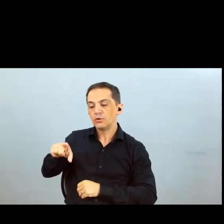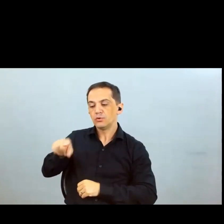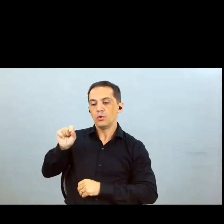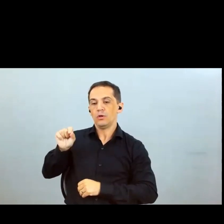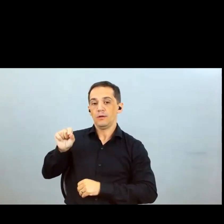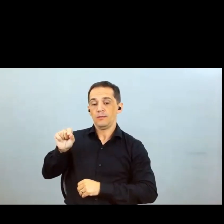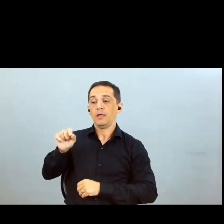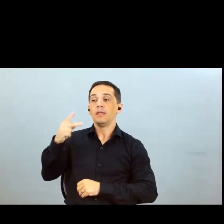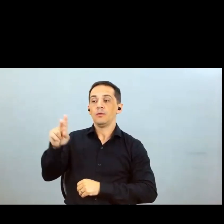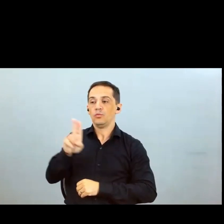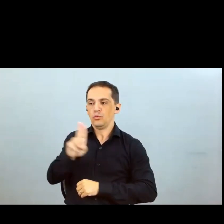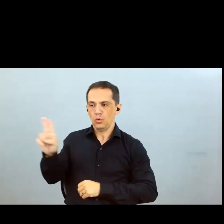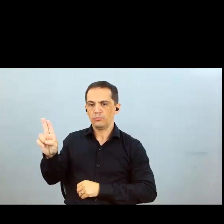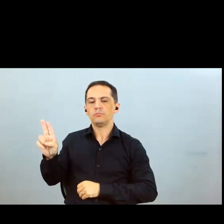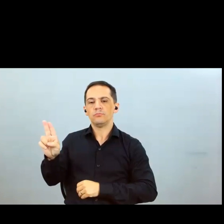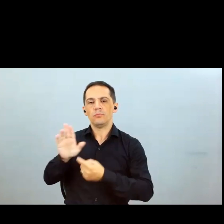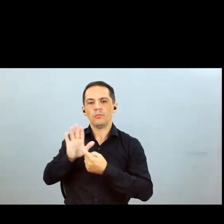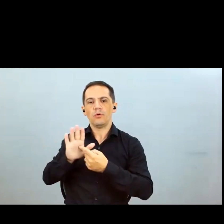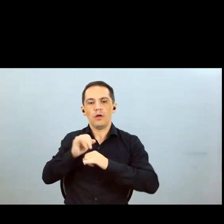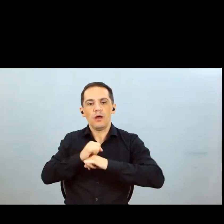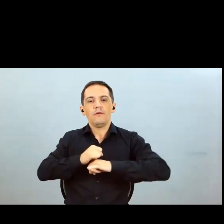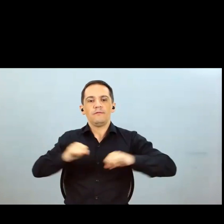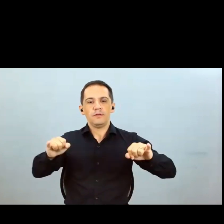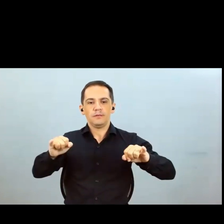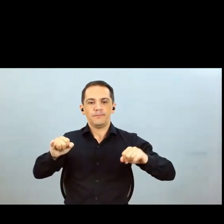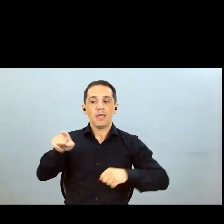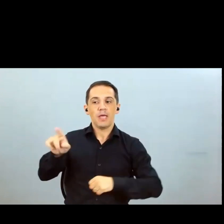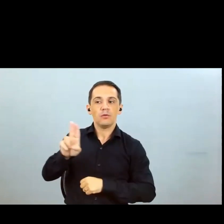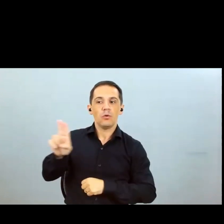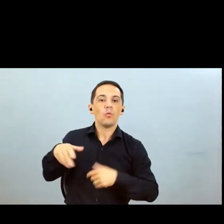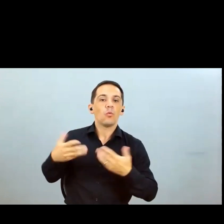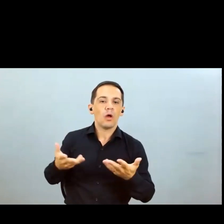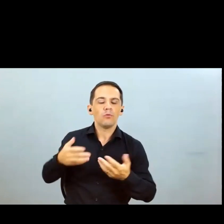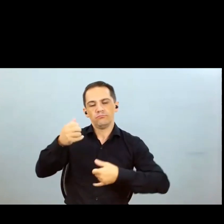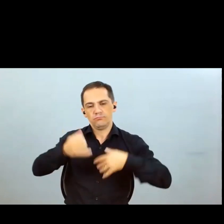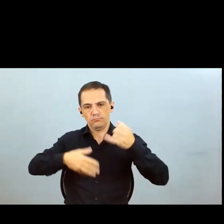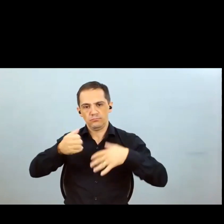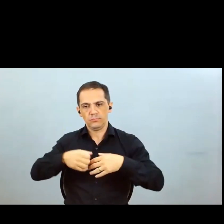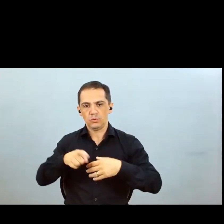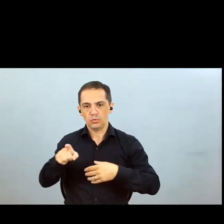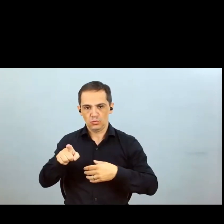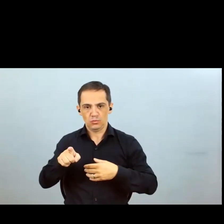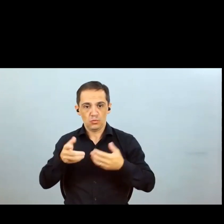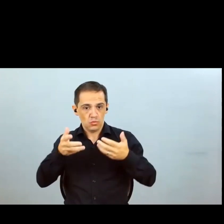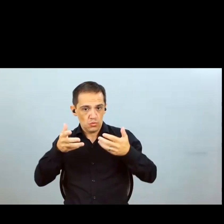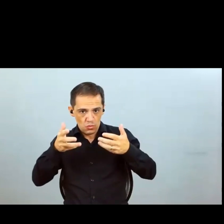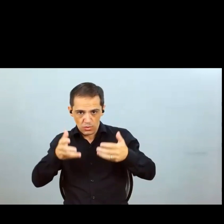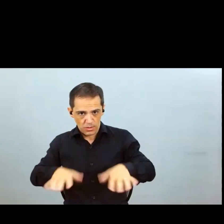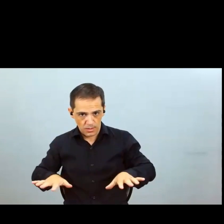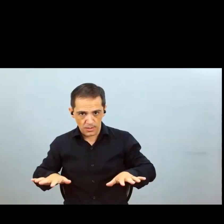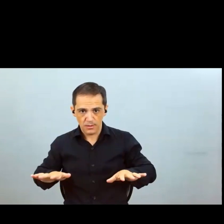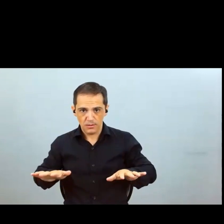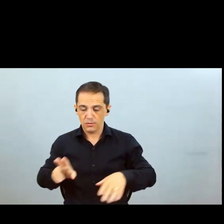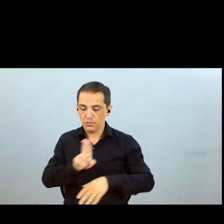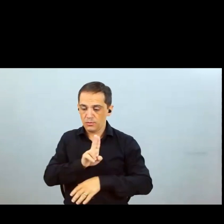momento, uma solicitação de ativar seu microfone e câmera aparecerá na tela. Caso não queira abrir seu microfone ou